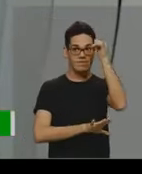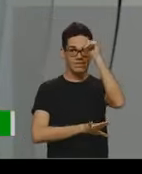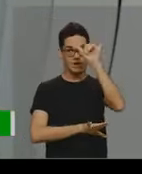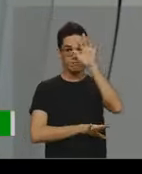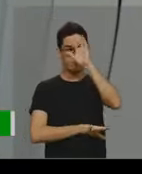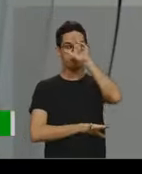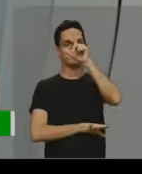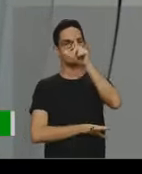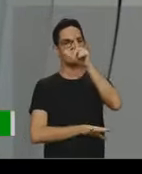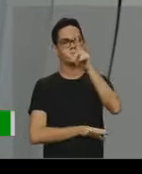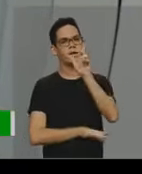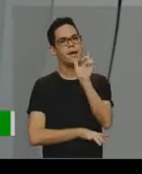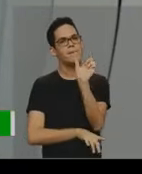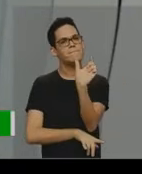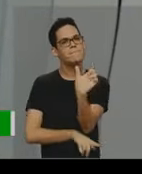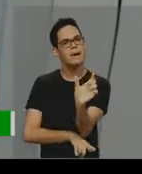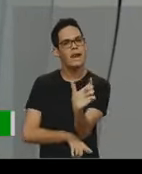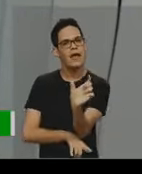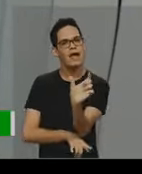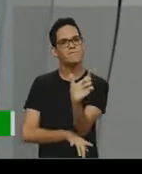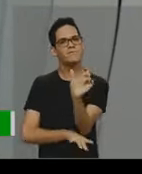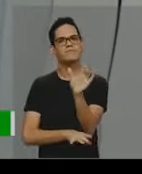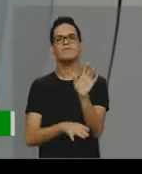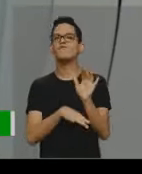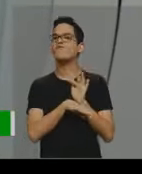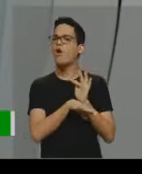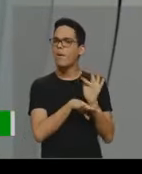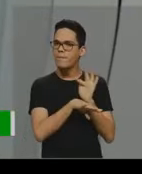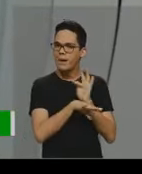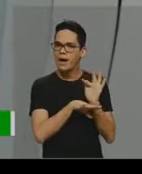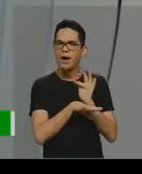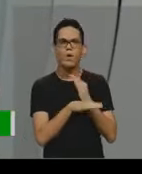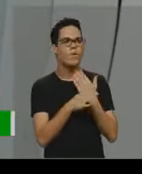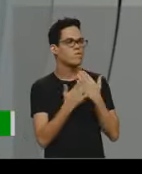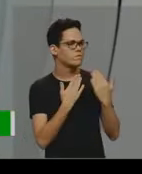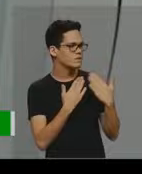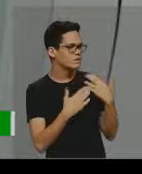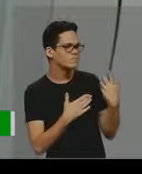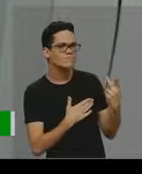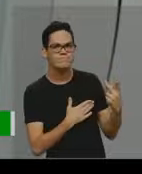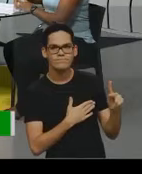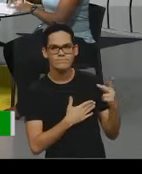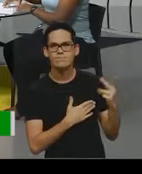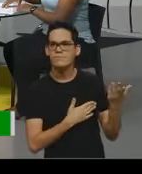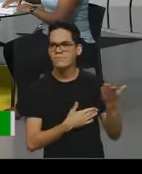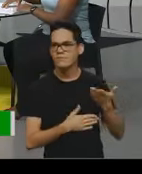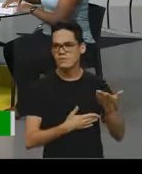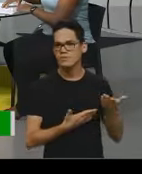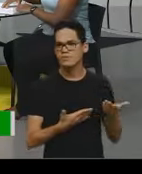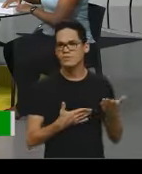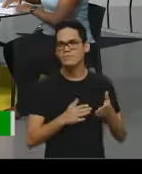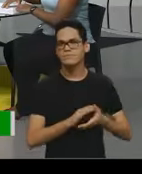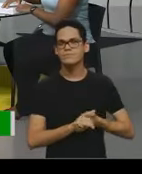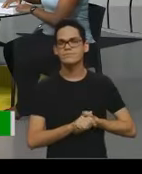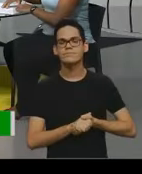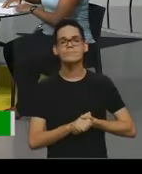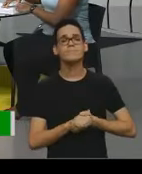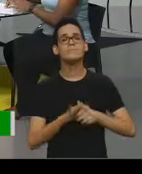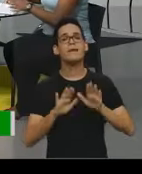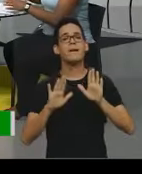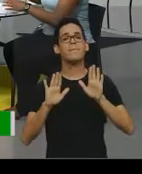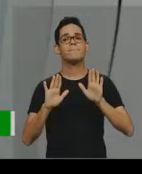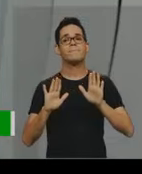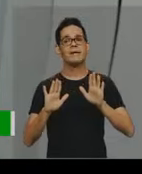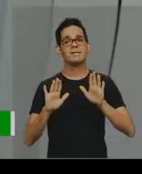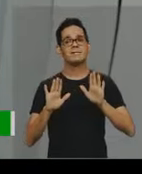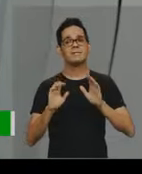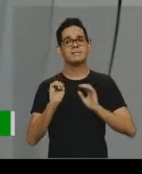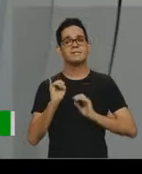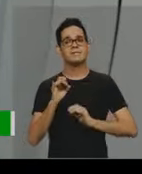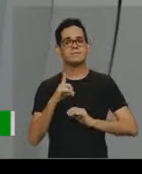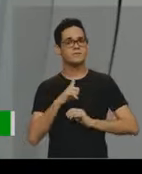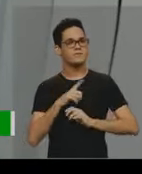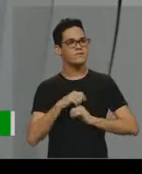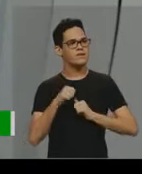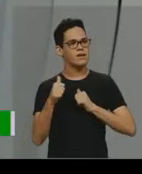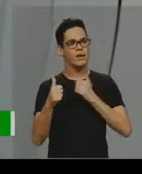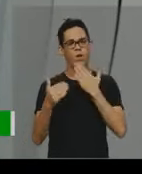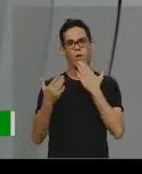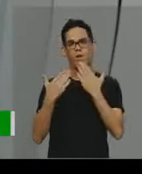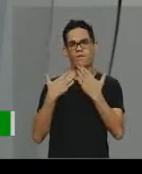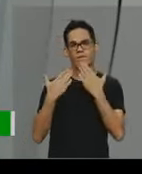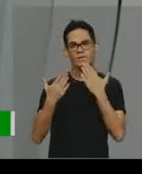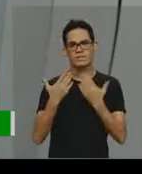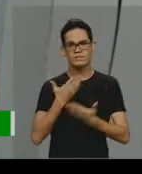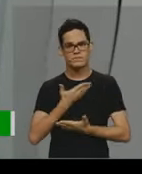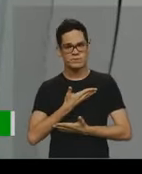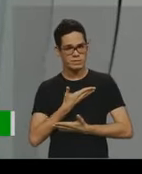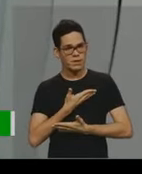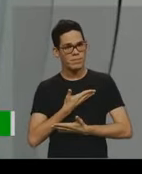alguns termos, assim, mais formais para falar com a professora Rose, né, mas se eu estiver conversando com os